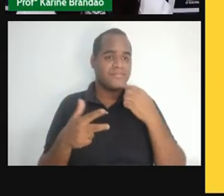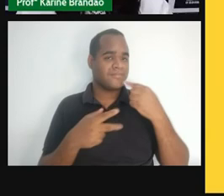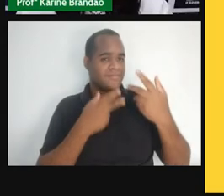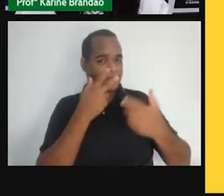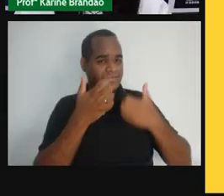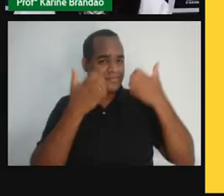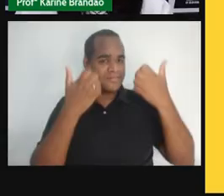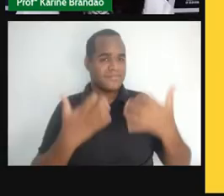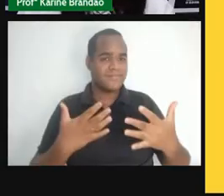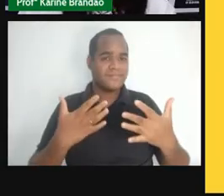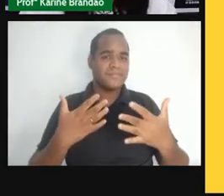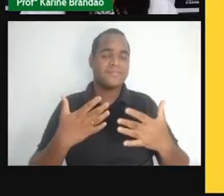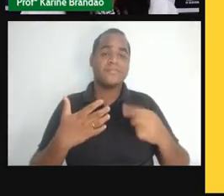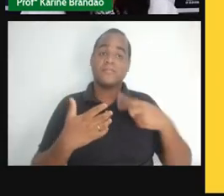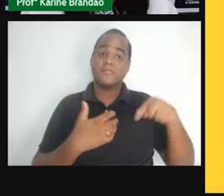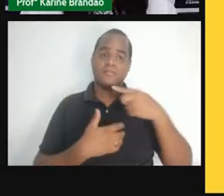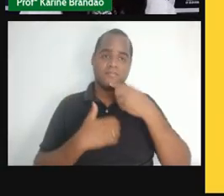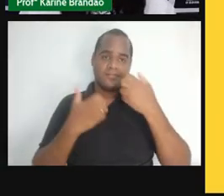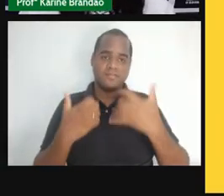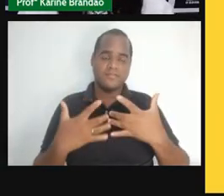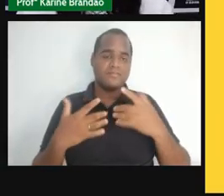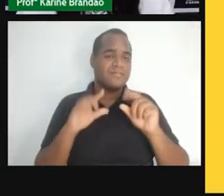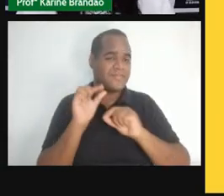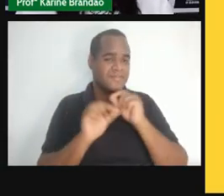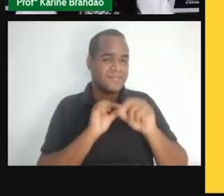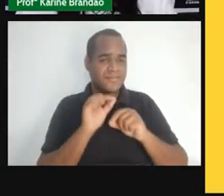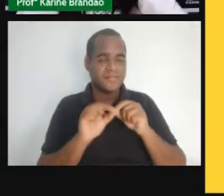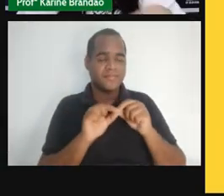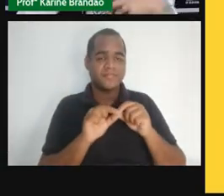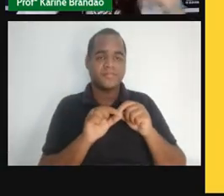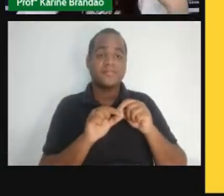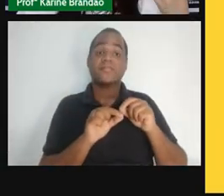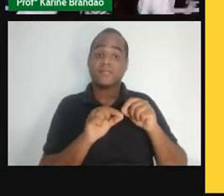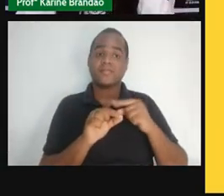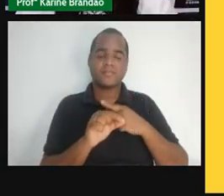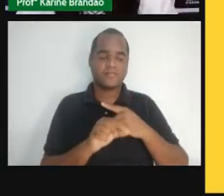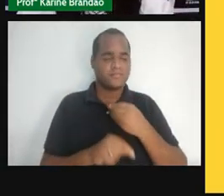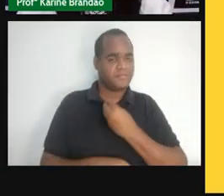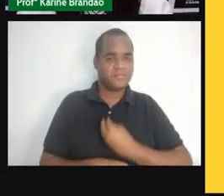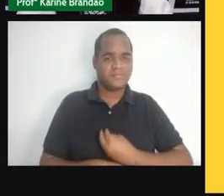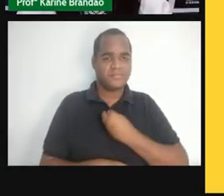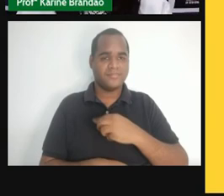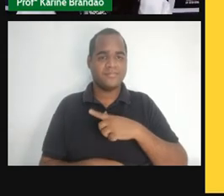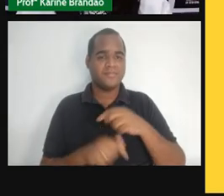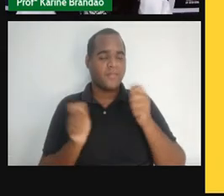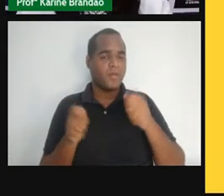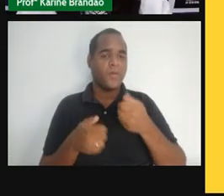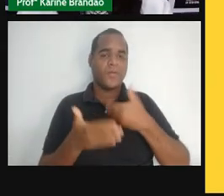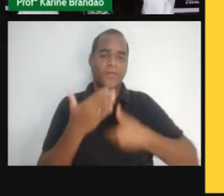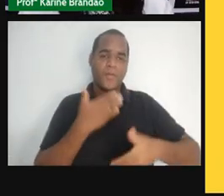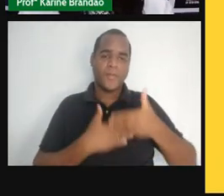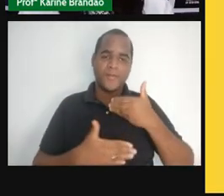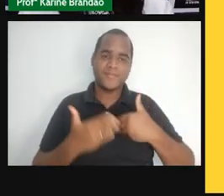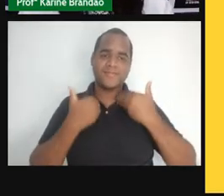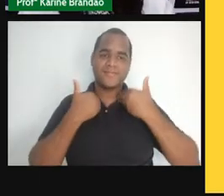nós vimos o quê? Direitos sexuais e reprodutivos, como a gente foi falando, né, que dizem respeito a muitos